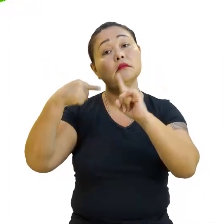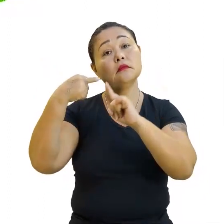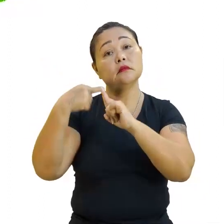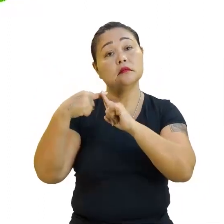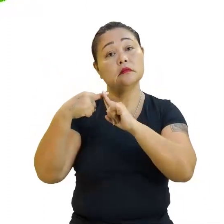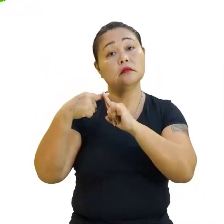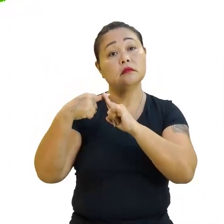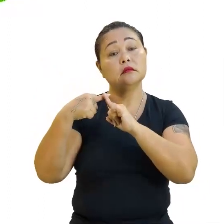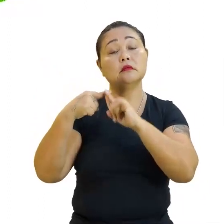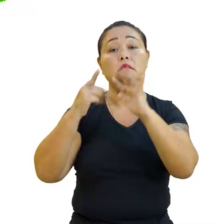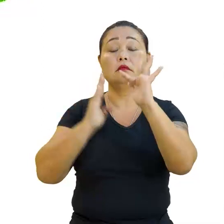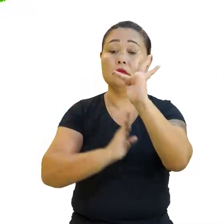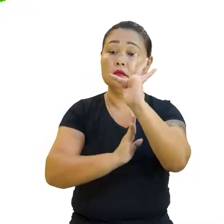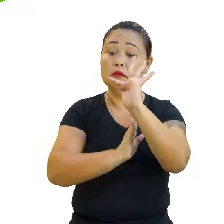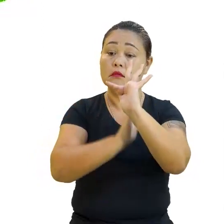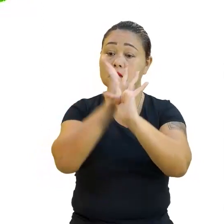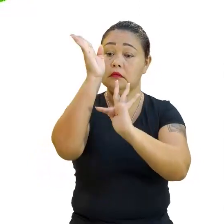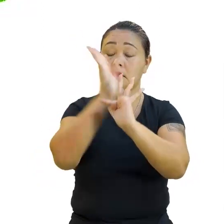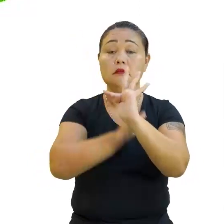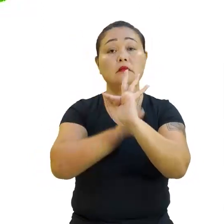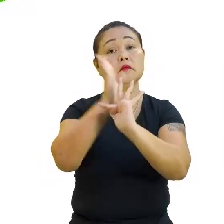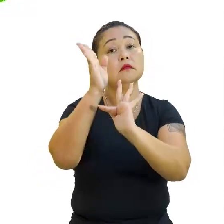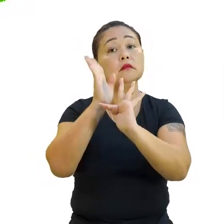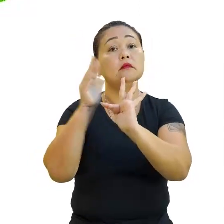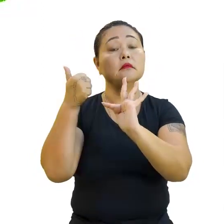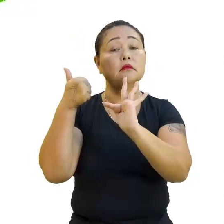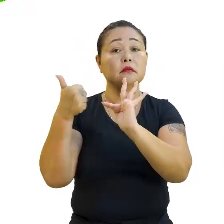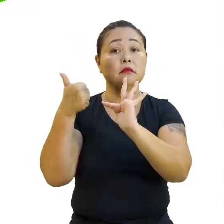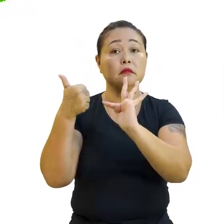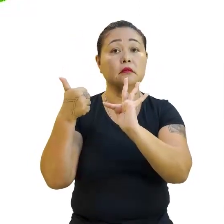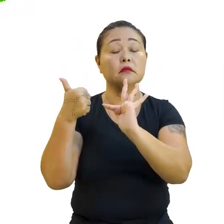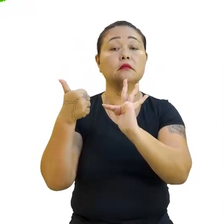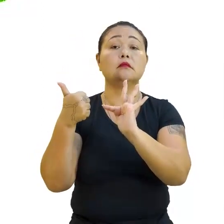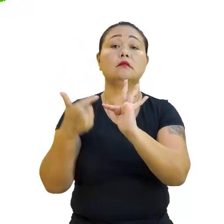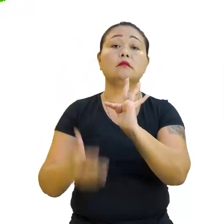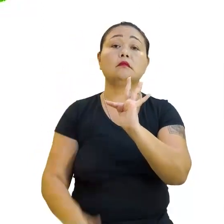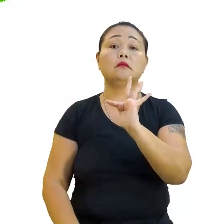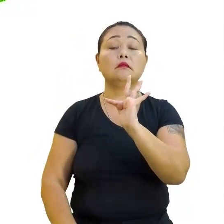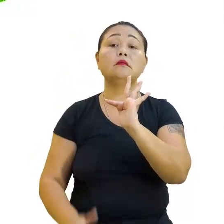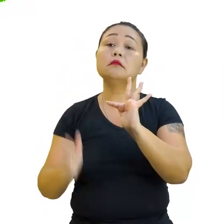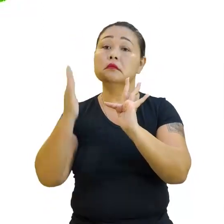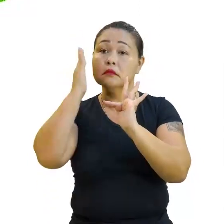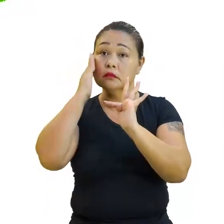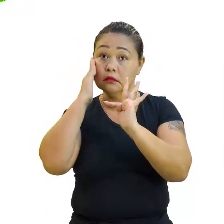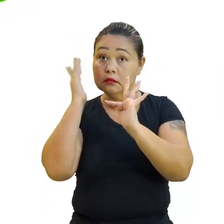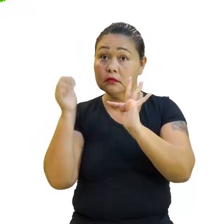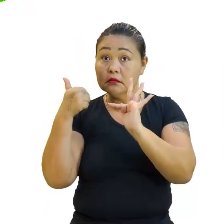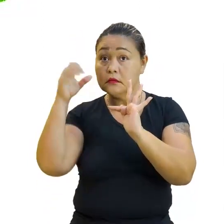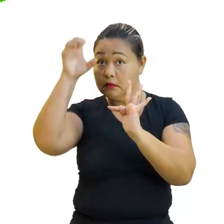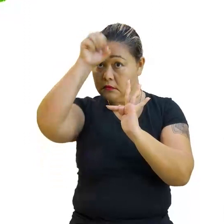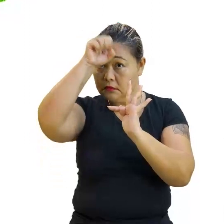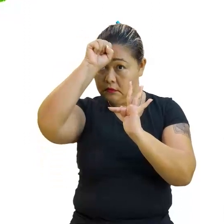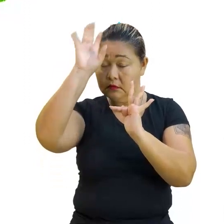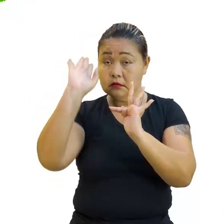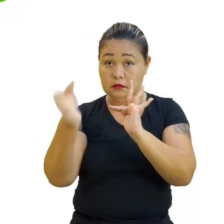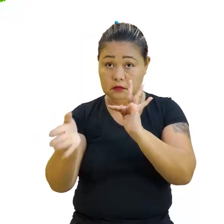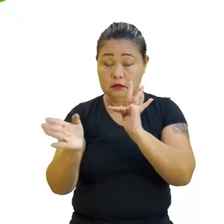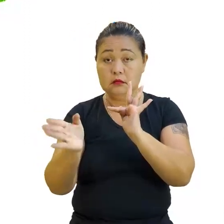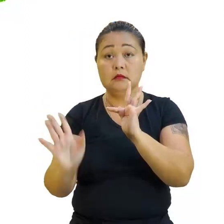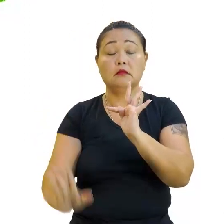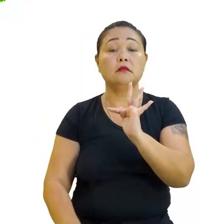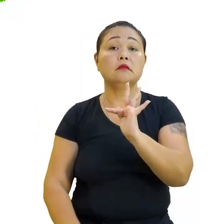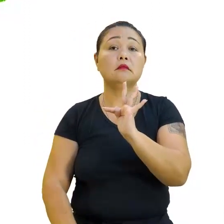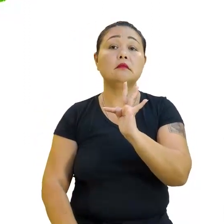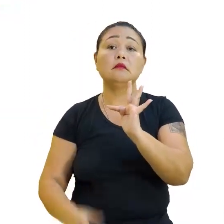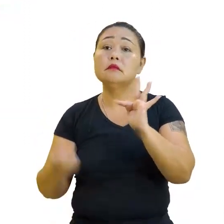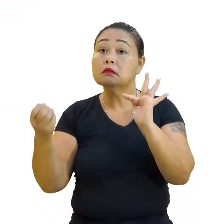Ou seja, crescente. Beleza. Pronto. Tá, esse é o primeiro passo. Ah, então eu já sei fazer o primeiro passo. Aprendi já. Tá, já, já. Então, o primeiro passo não novidade.